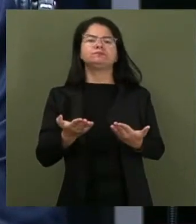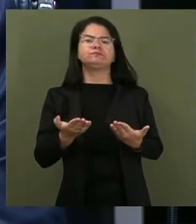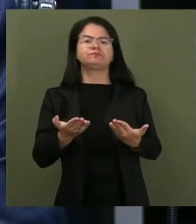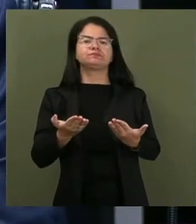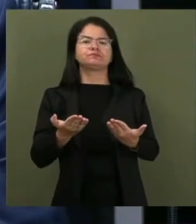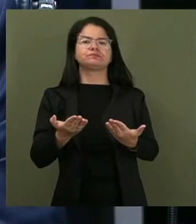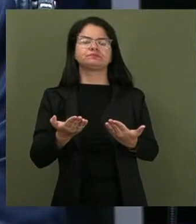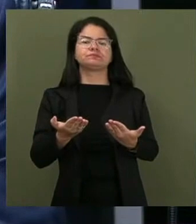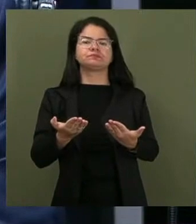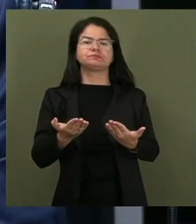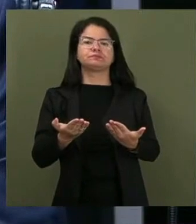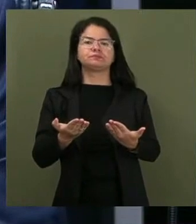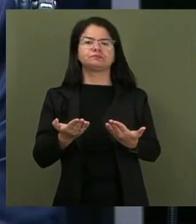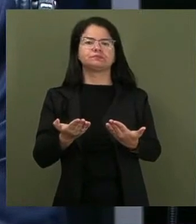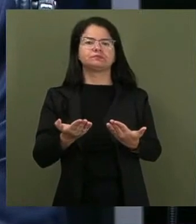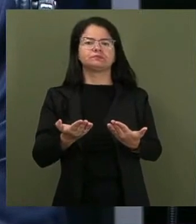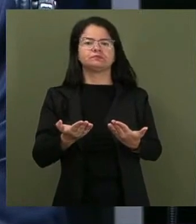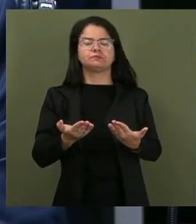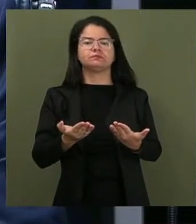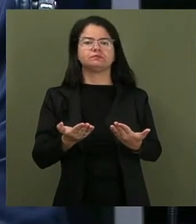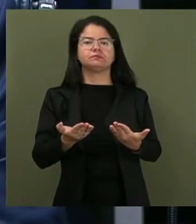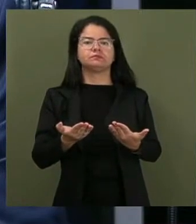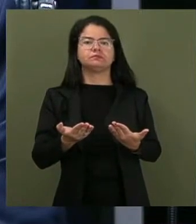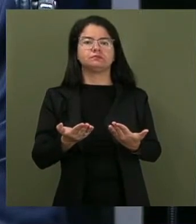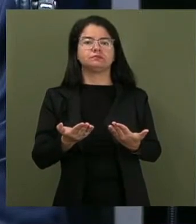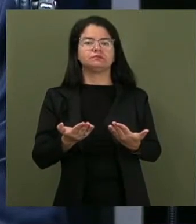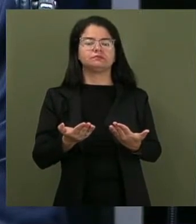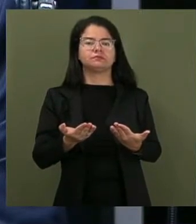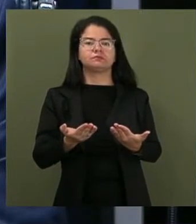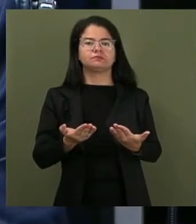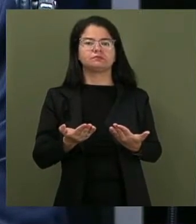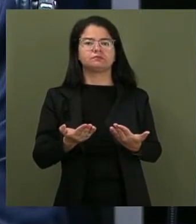soube, de maneira ímpar,